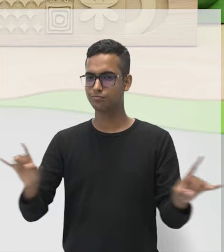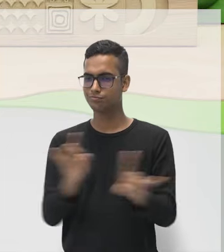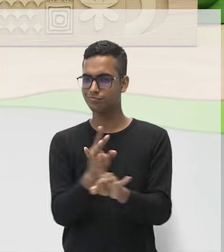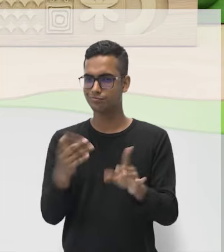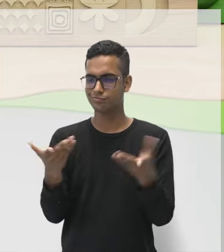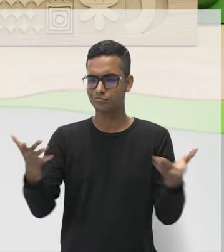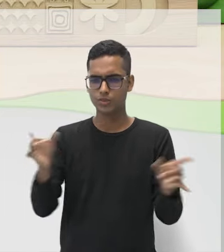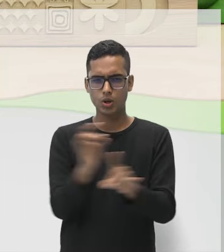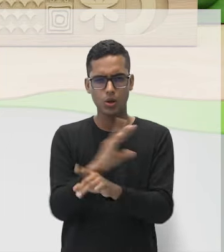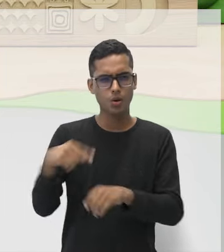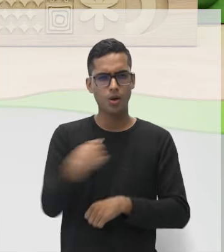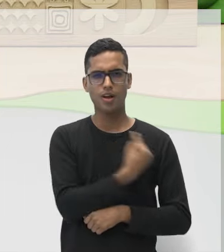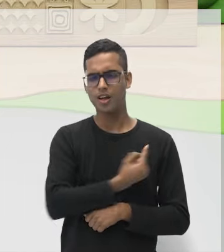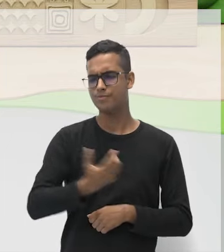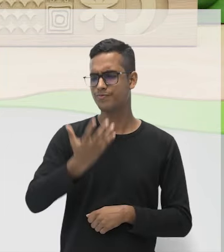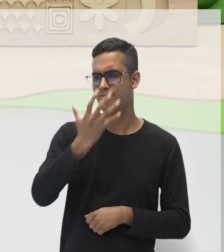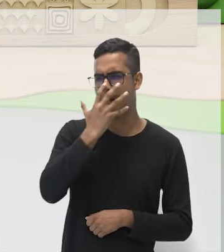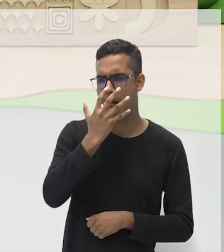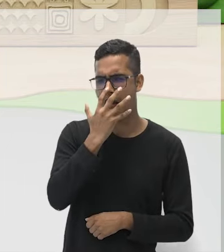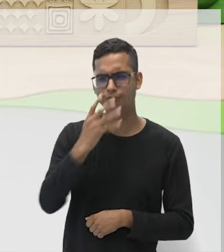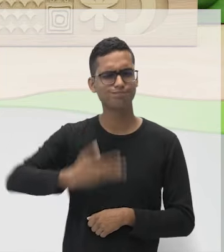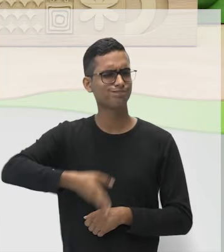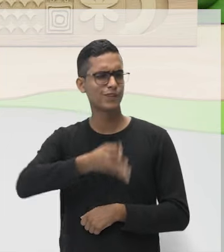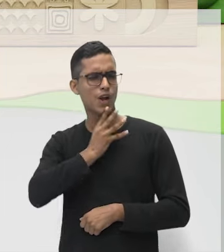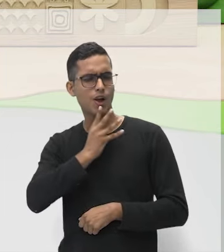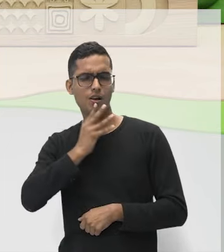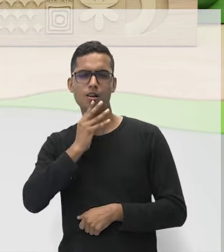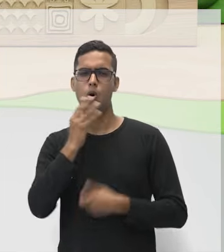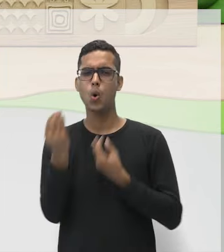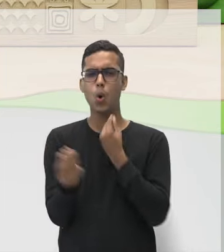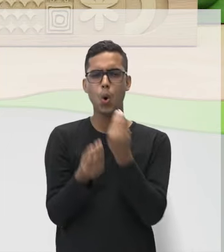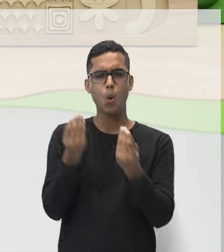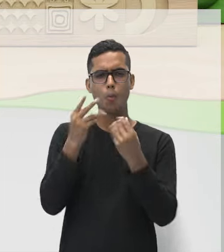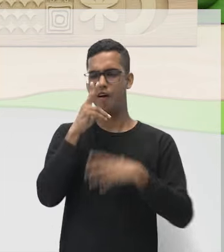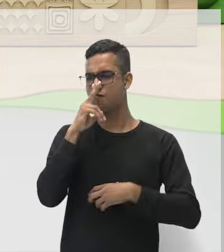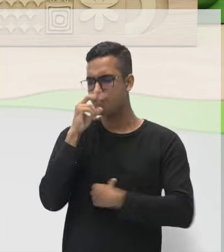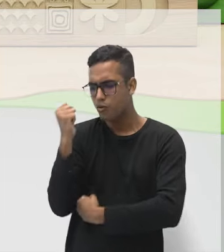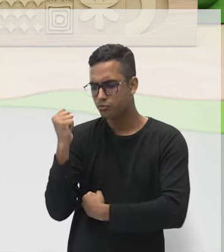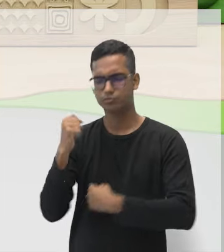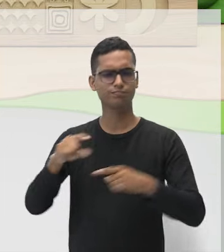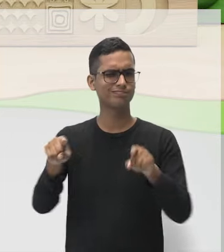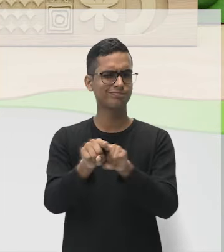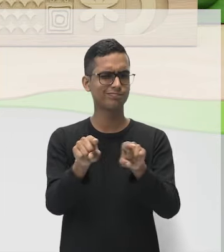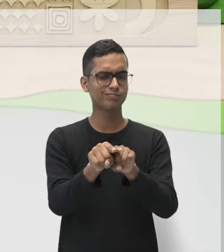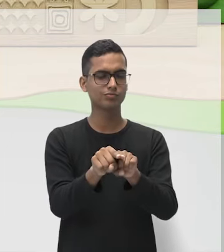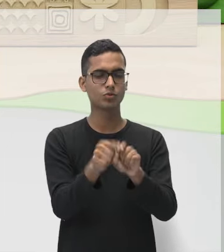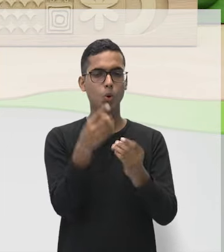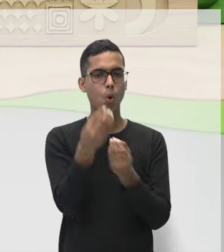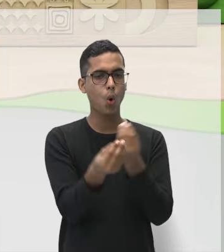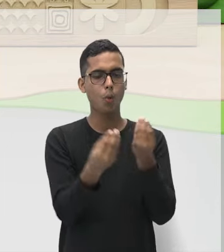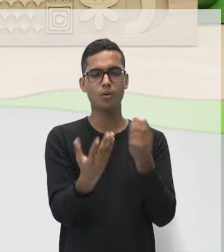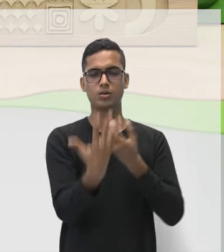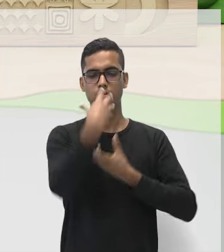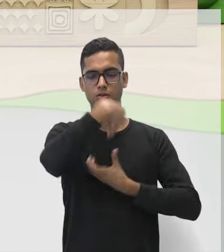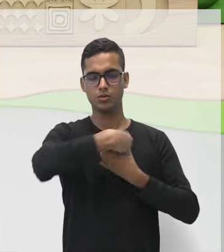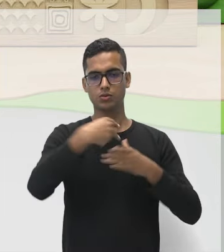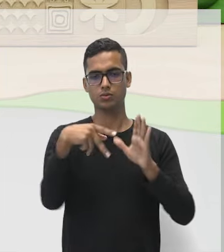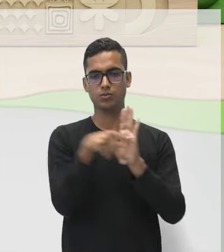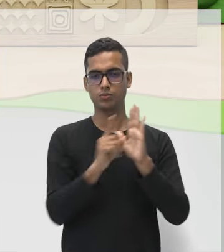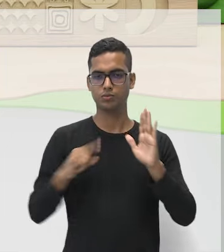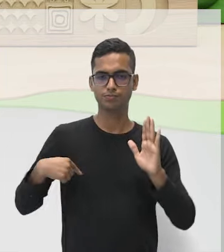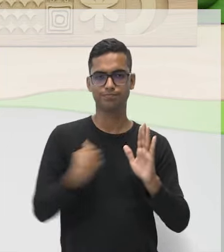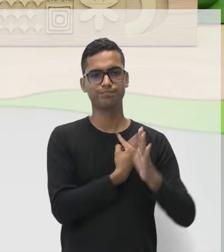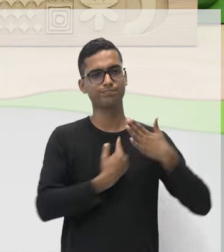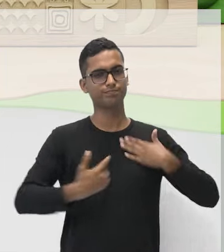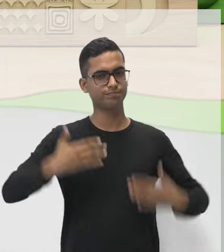a força e a complexidade do nosso corpo. O nosso sistema muscular é